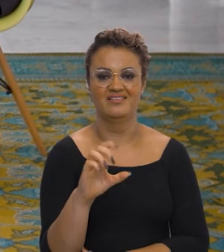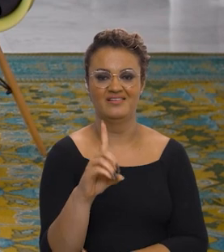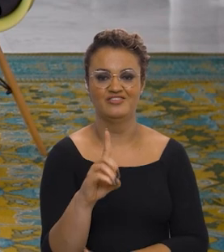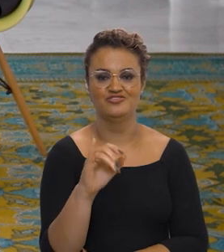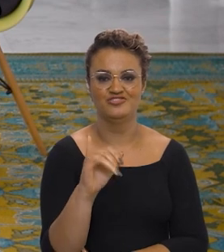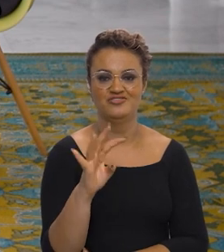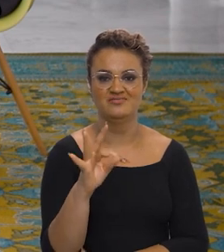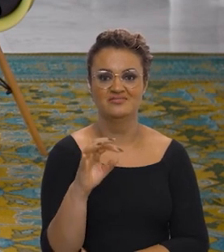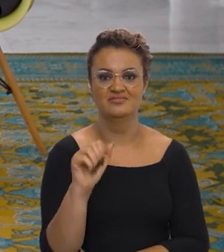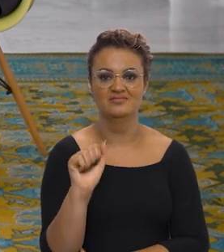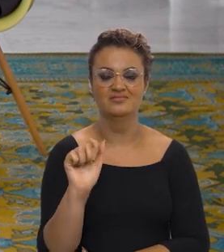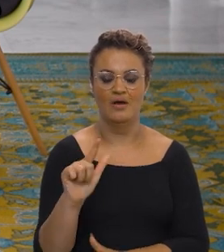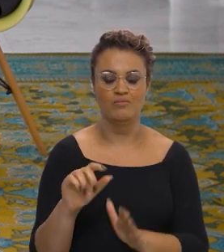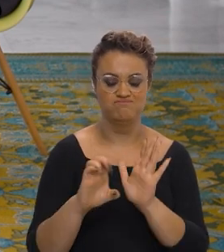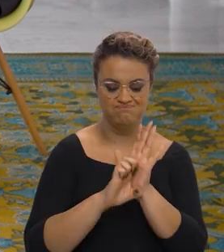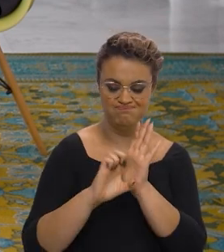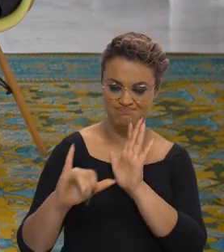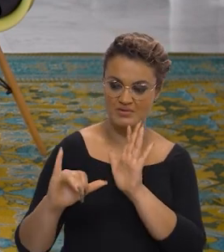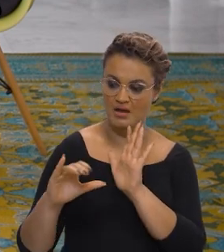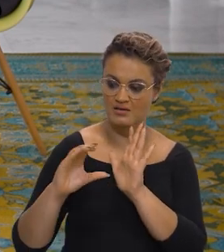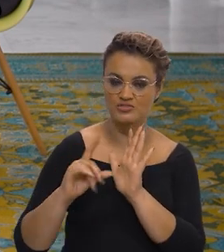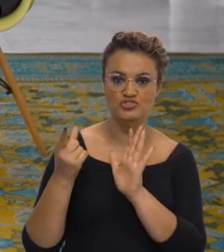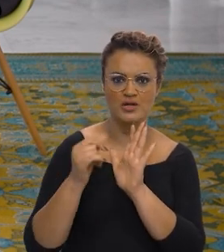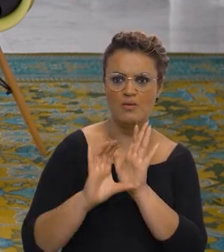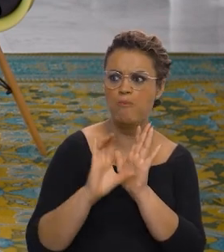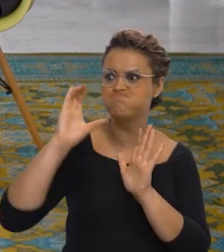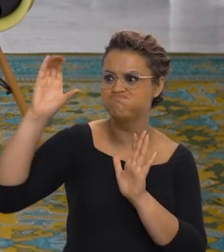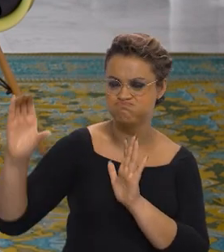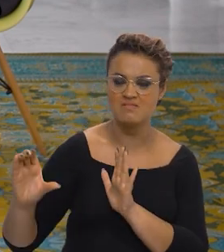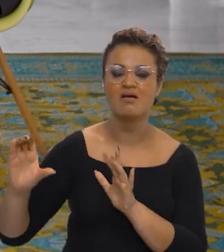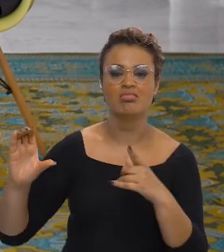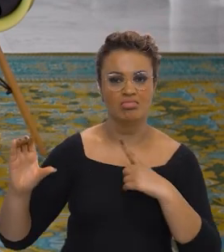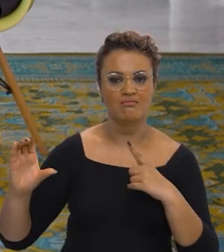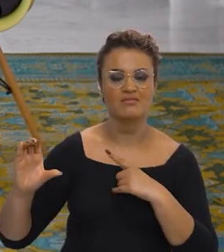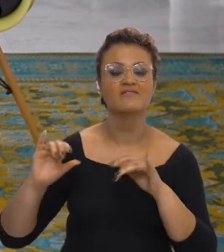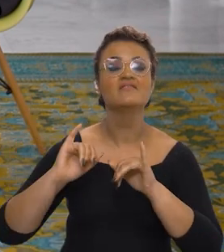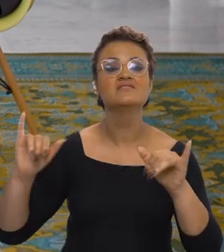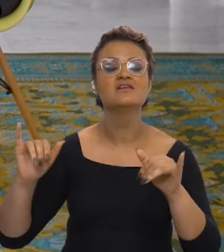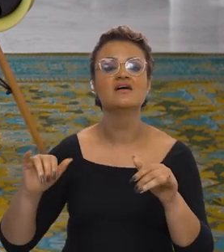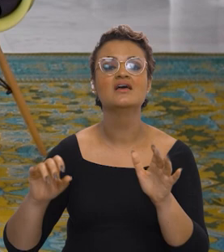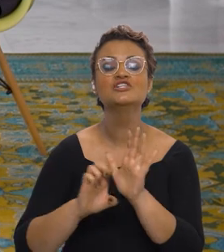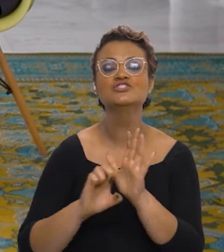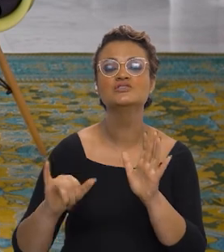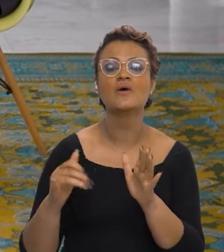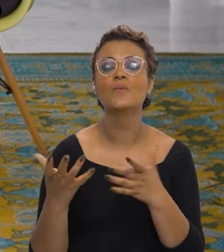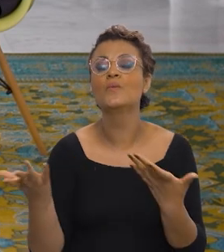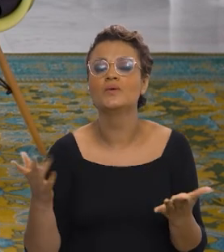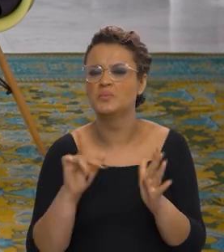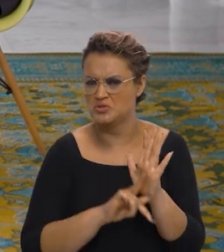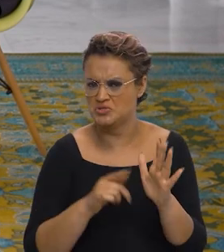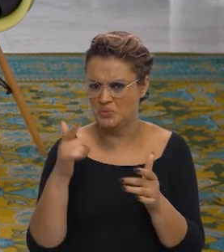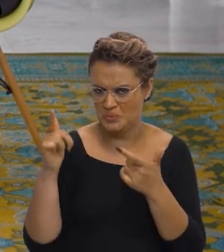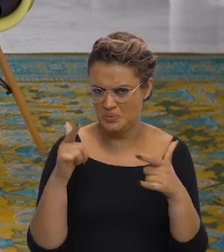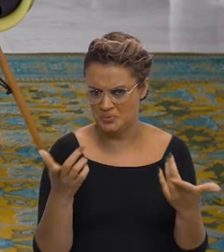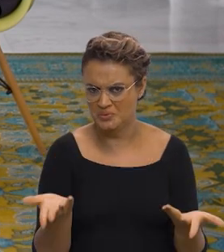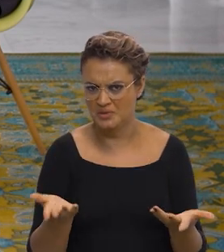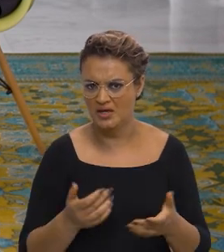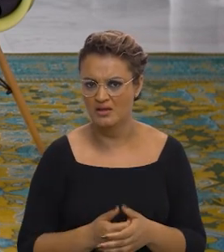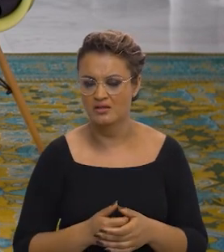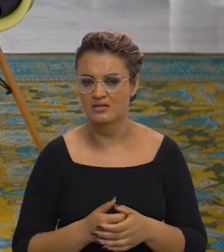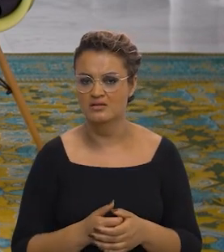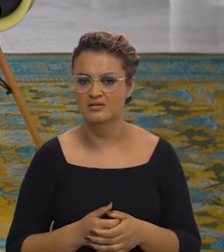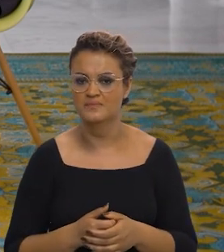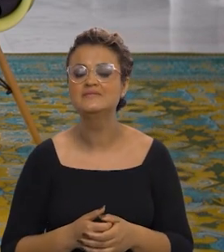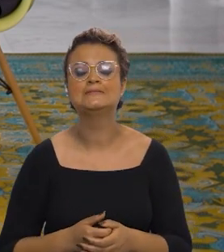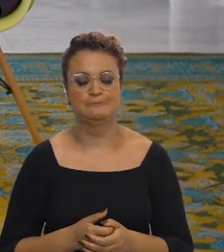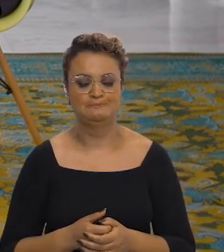136 bilhões agora, a partir de setembro, que vão ser lançados. Serão outros projetos, além desses